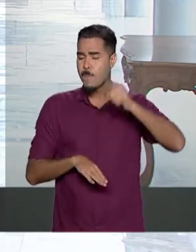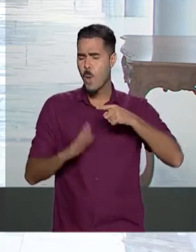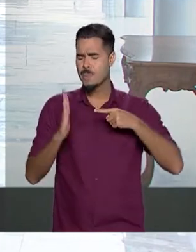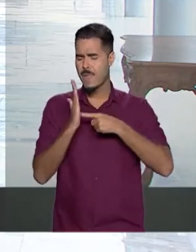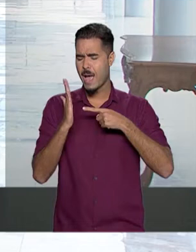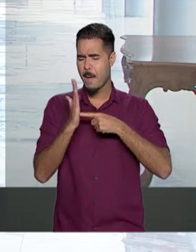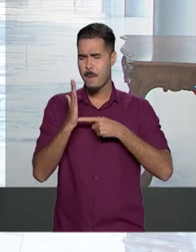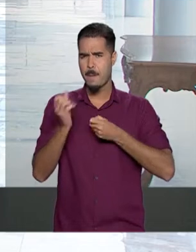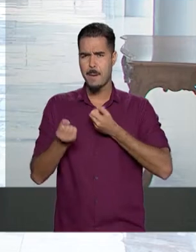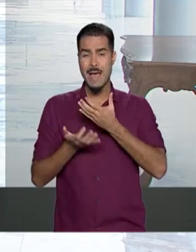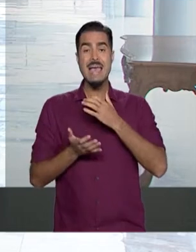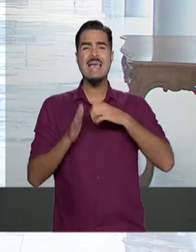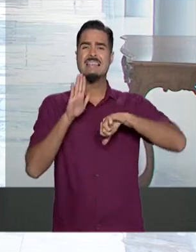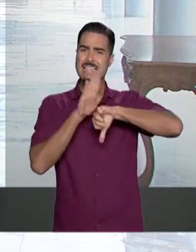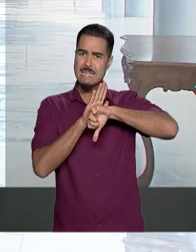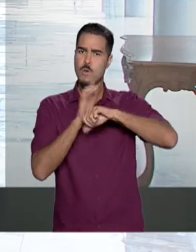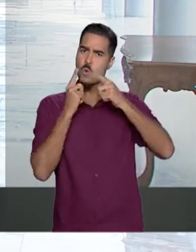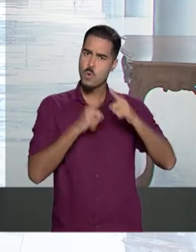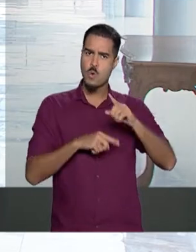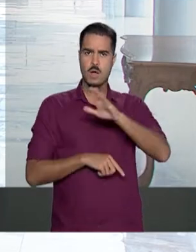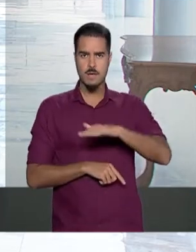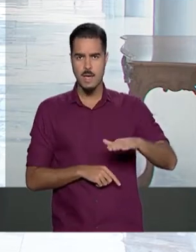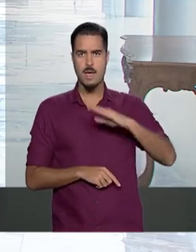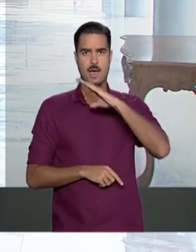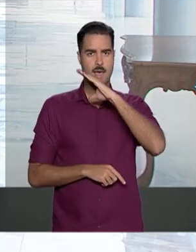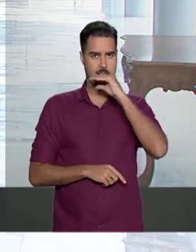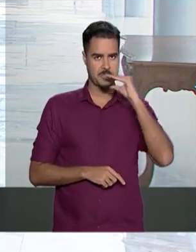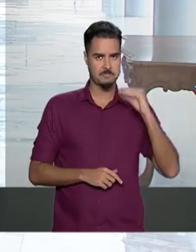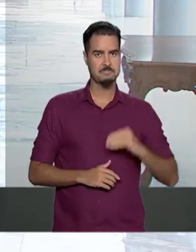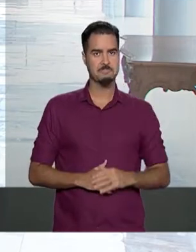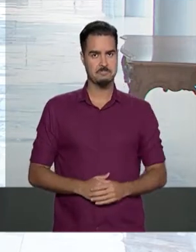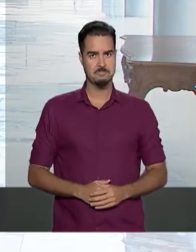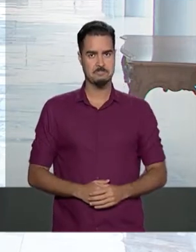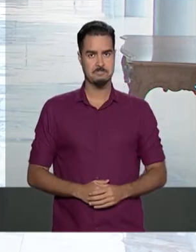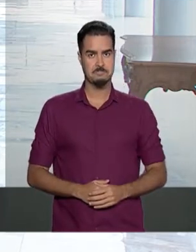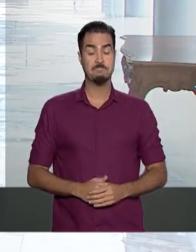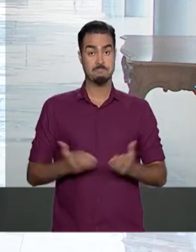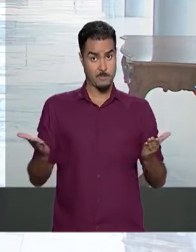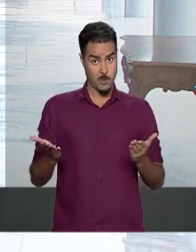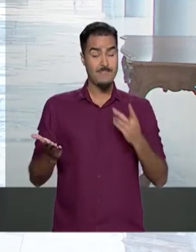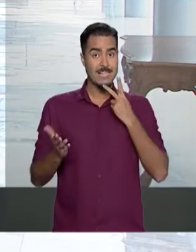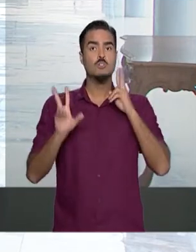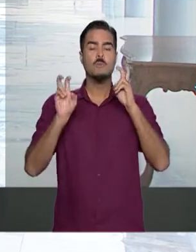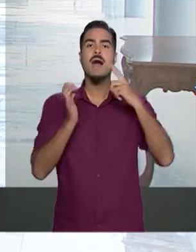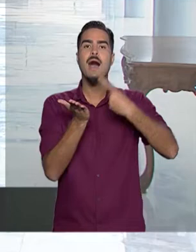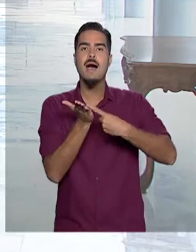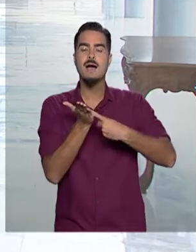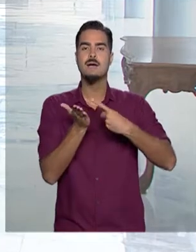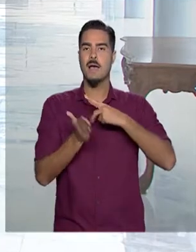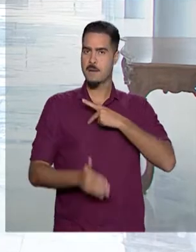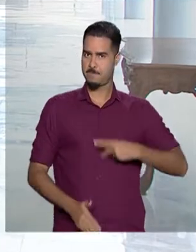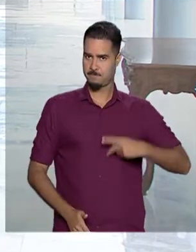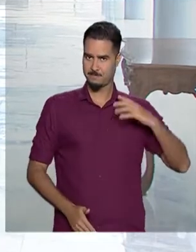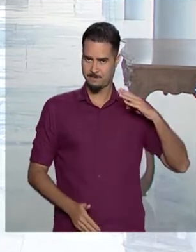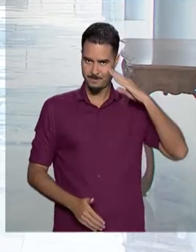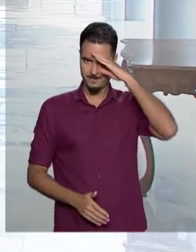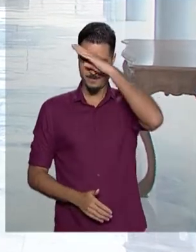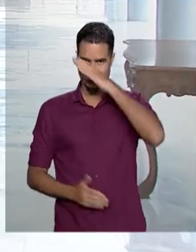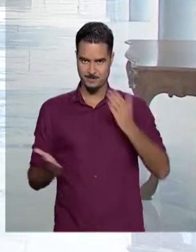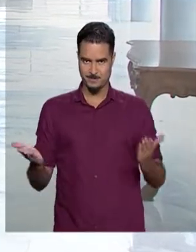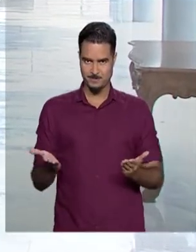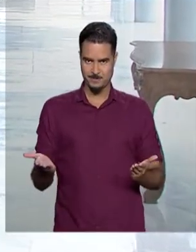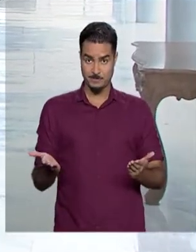de crimes cometidos contra crianças e adolescentes. E agora vamos falar da agenda do presidente Jair